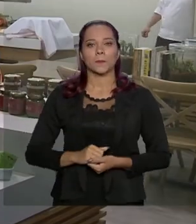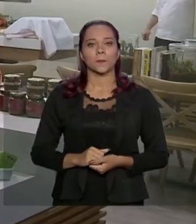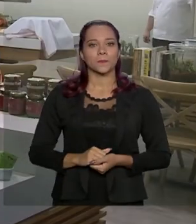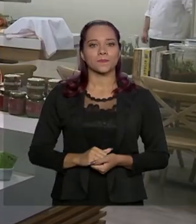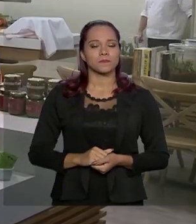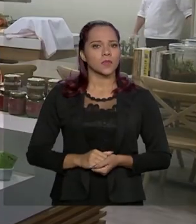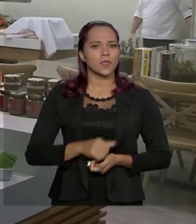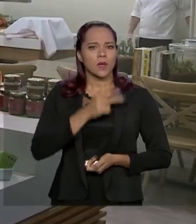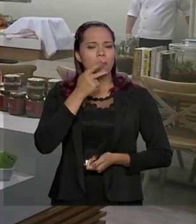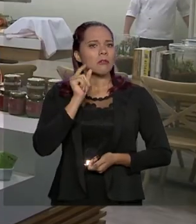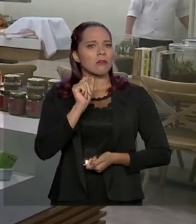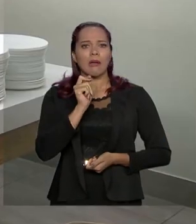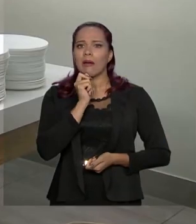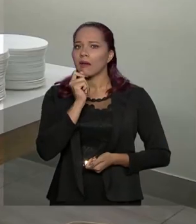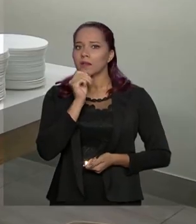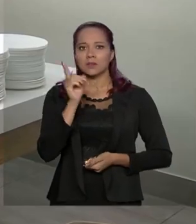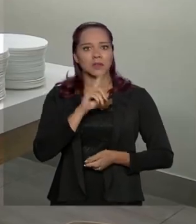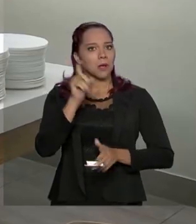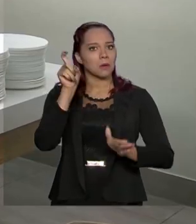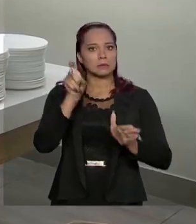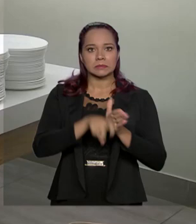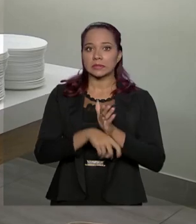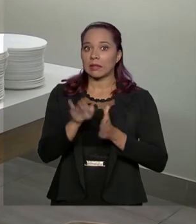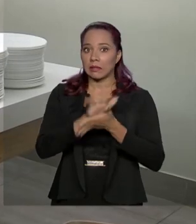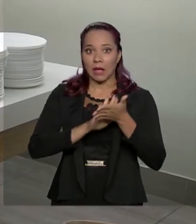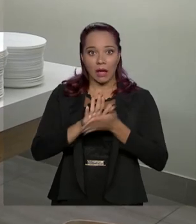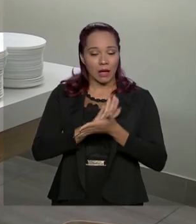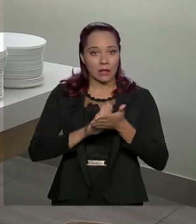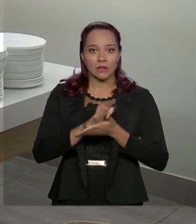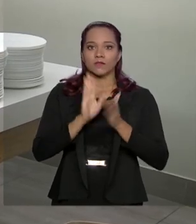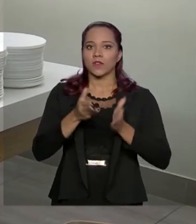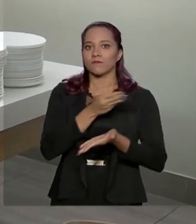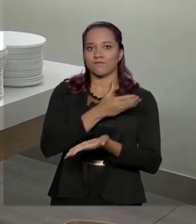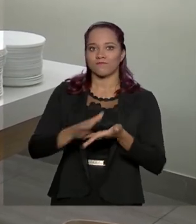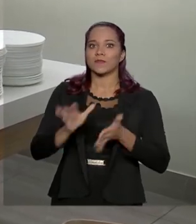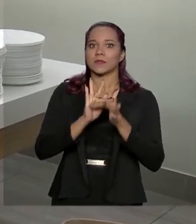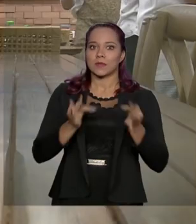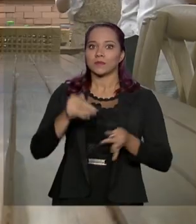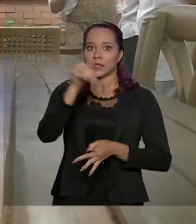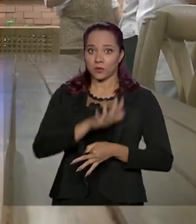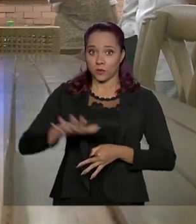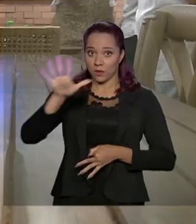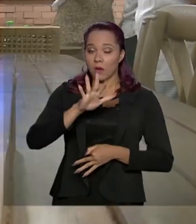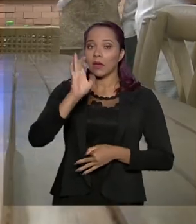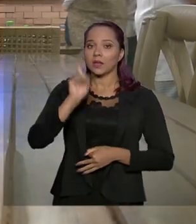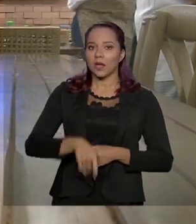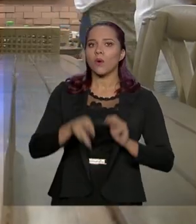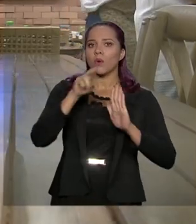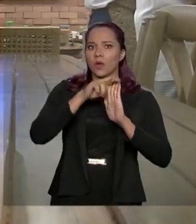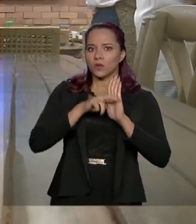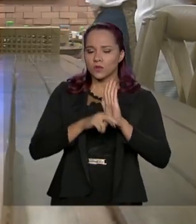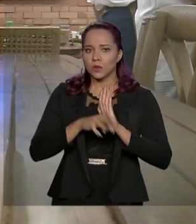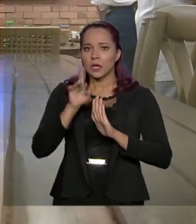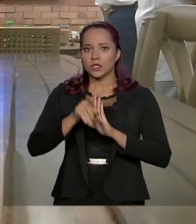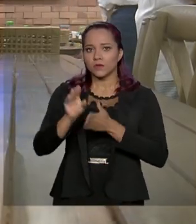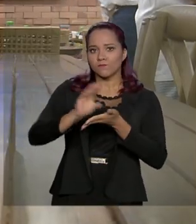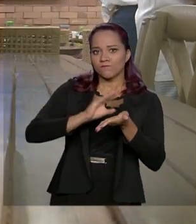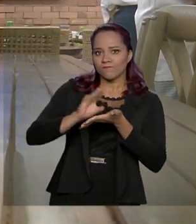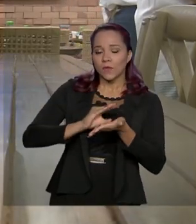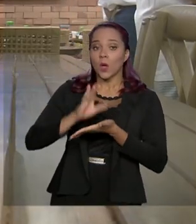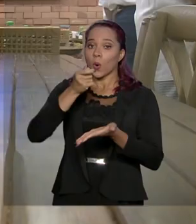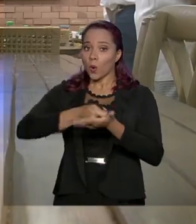Quem não quitou os débitos já está excluído do Simples Nacional, que é um regime compartilhado de arrecadação,